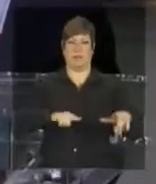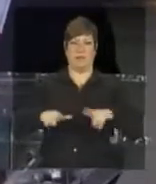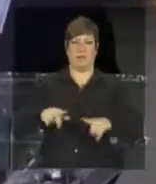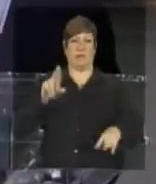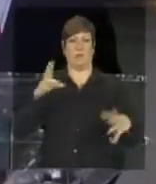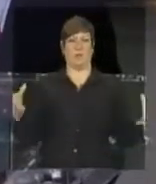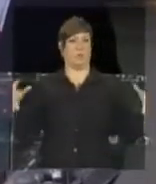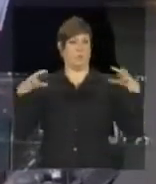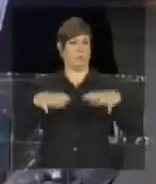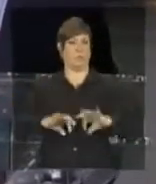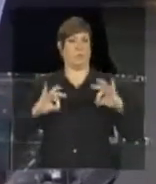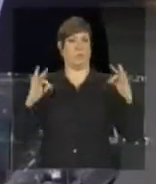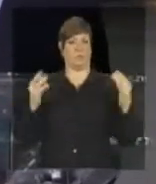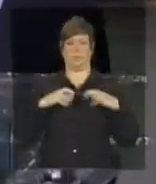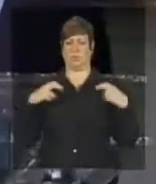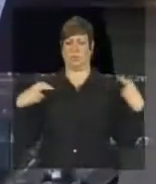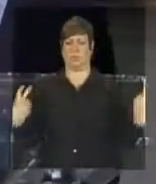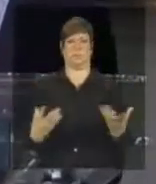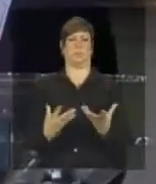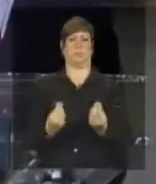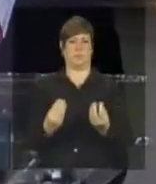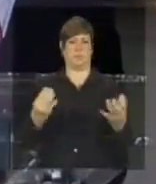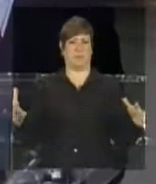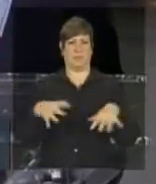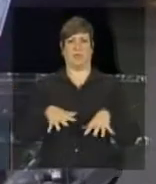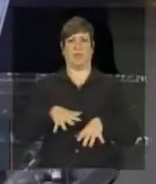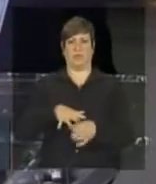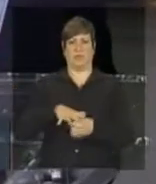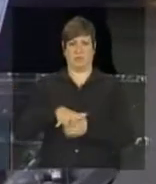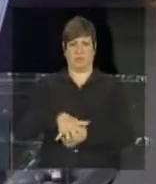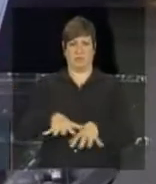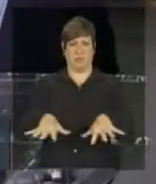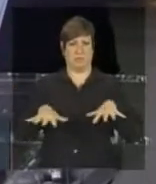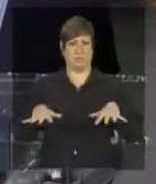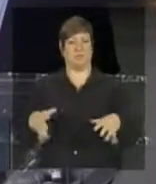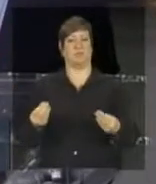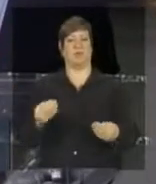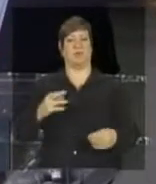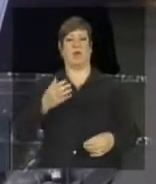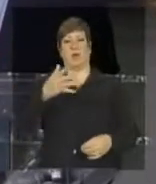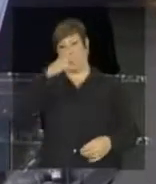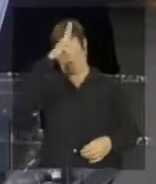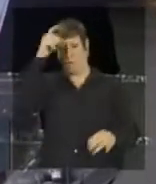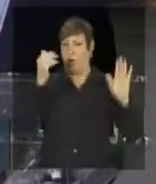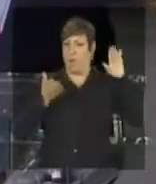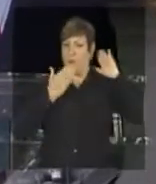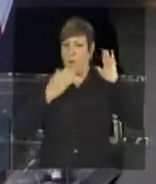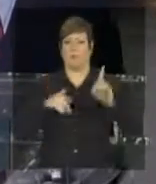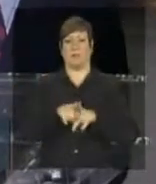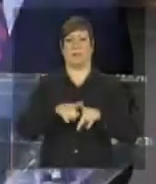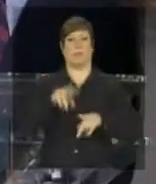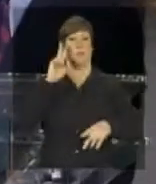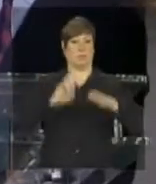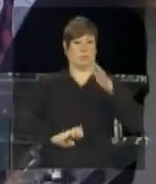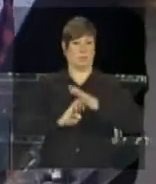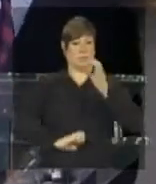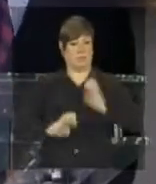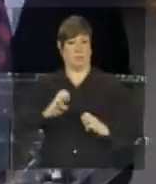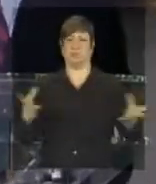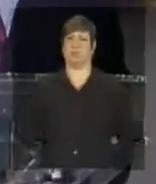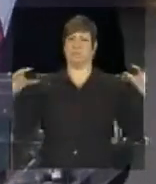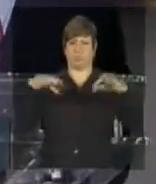trabalhadores, movimentos sociais, indígenas, empresários e essencialmente nós